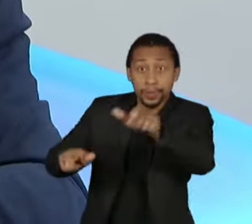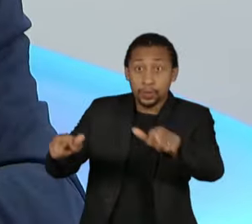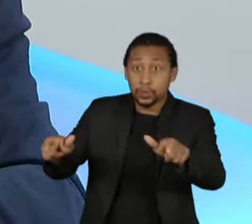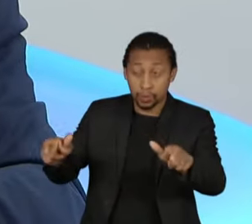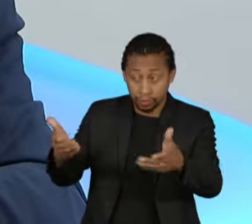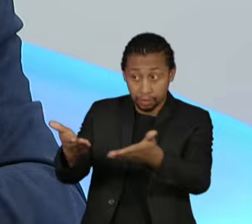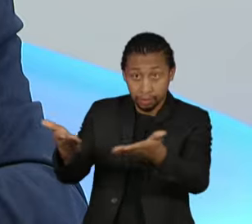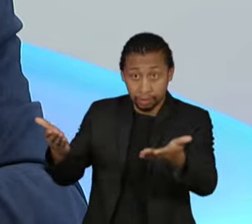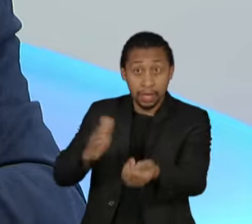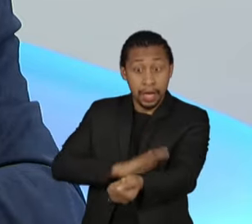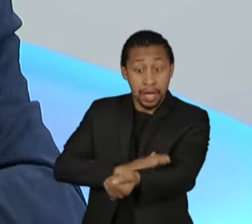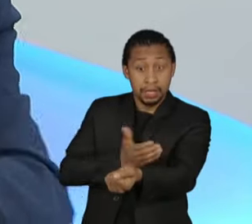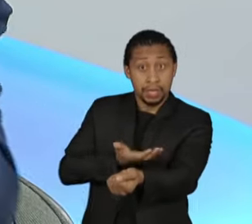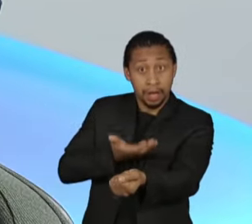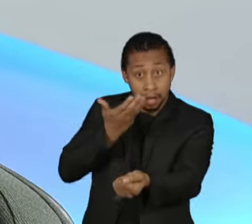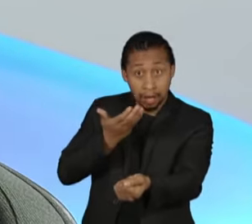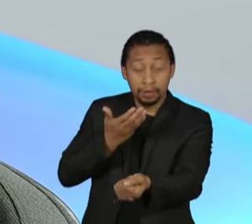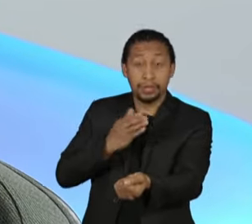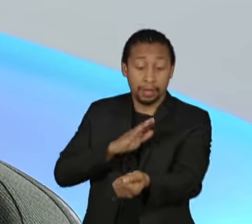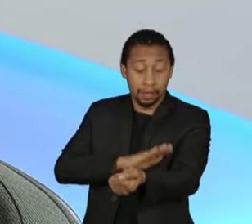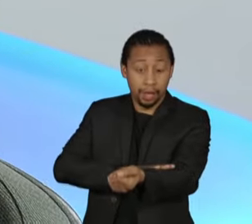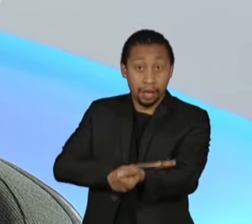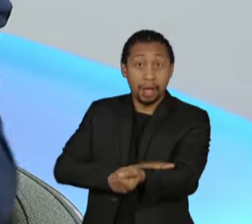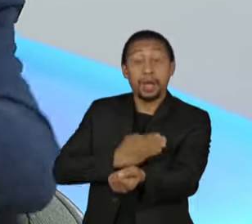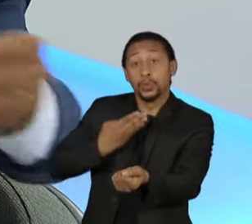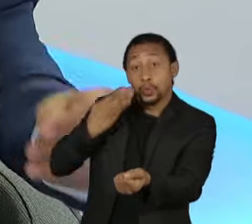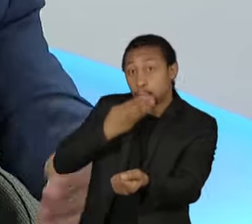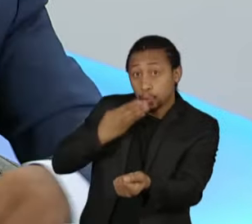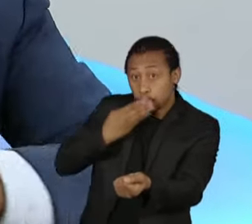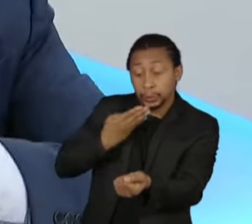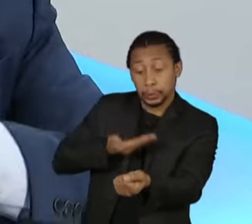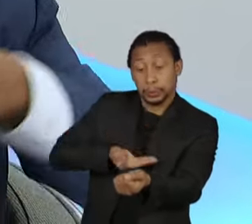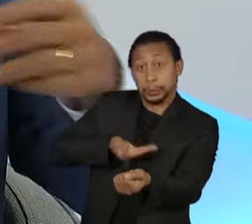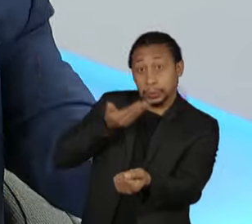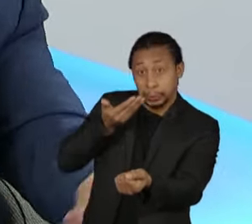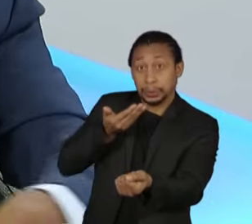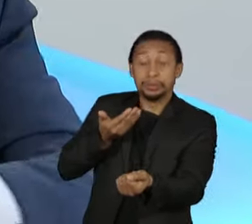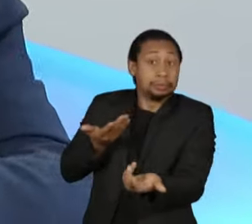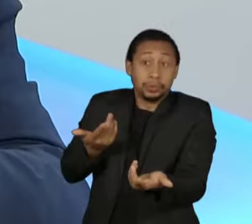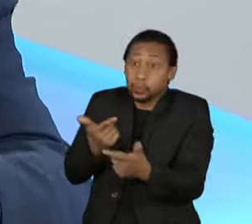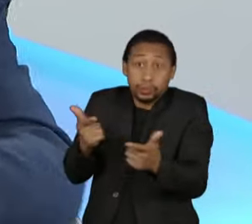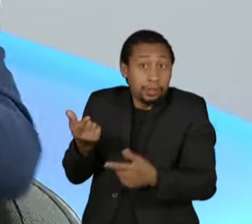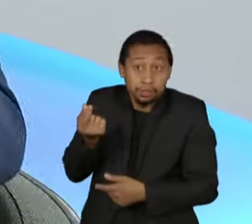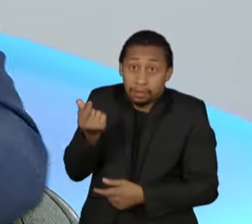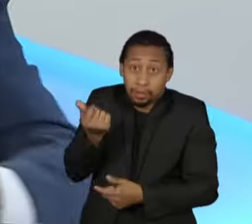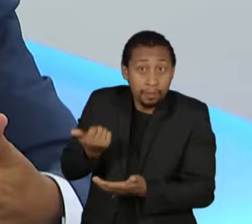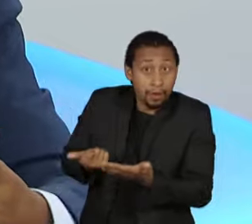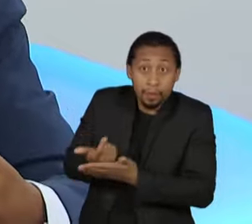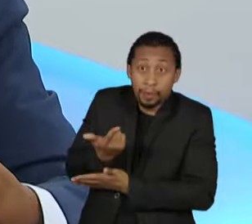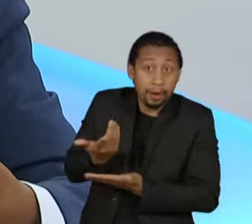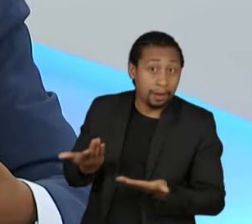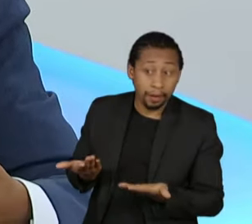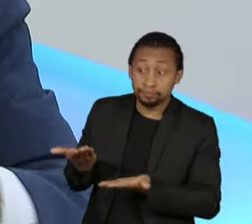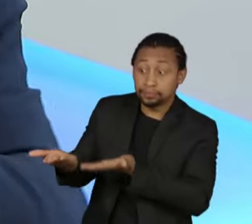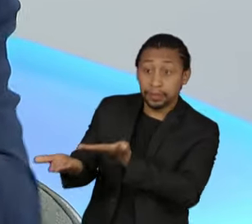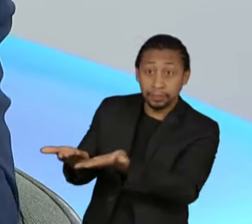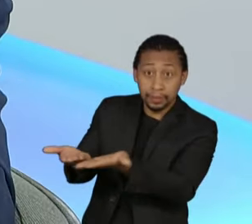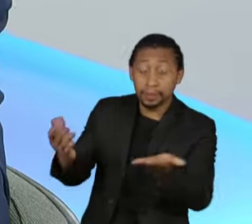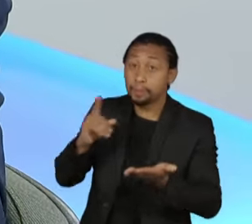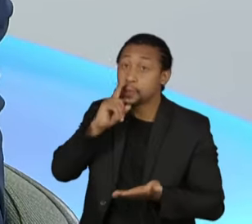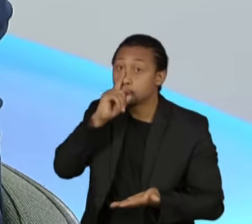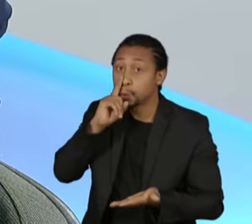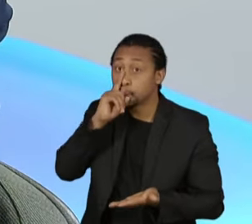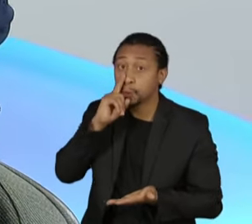se socorrem nas farmácias populares e lá vai um dia não tem remédio, vai outro dia não tem remédio. Então, é risco de vida.